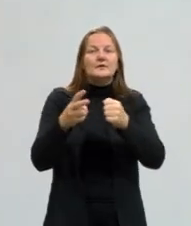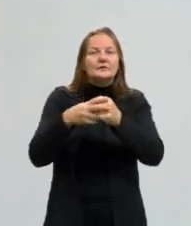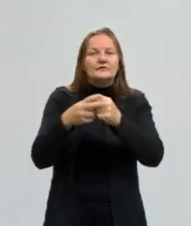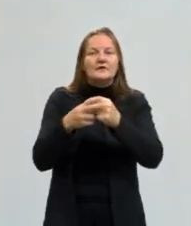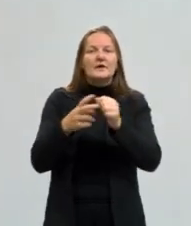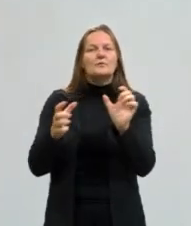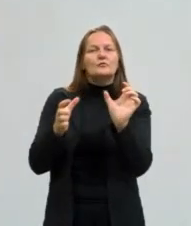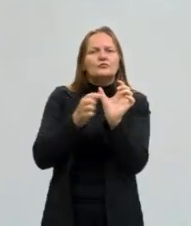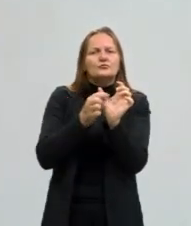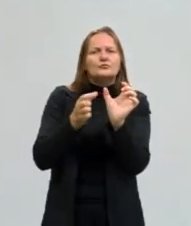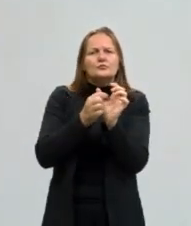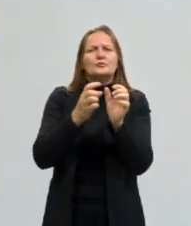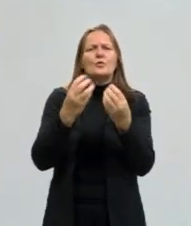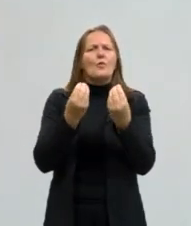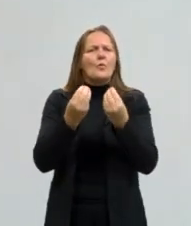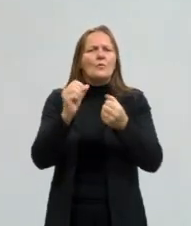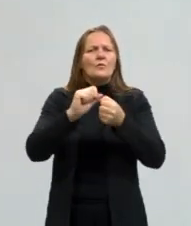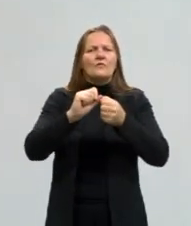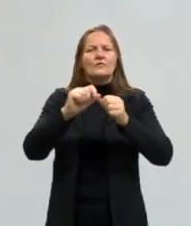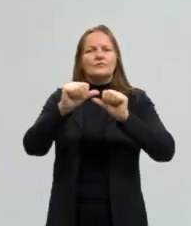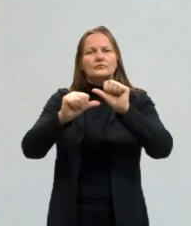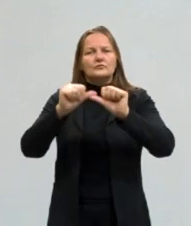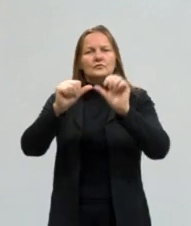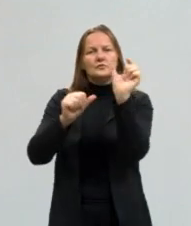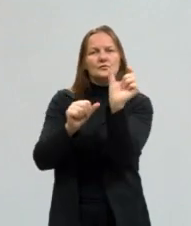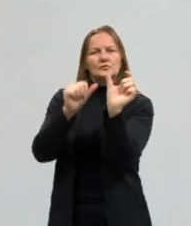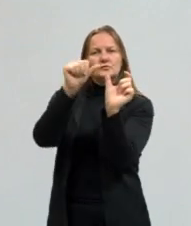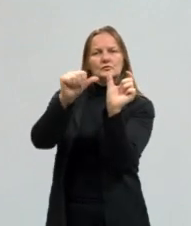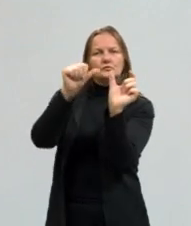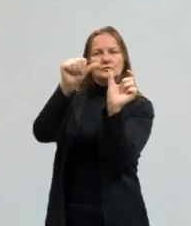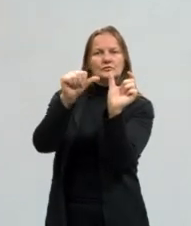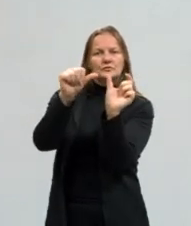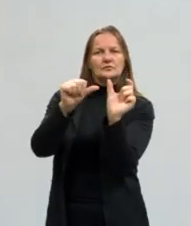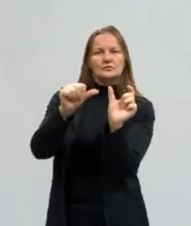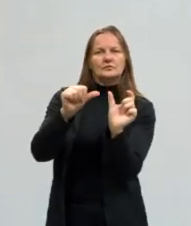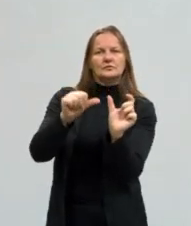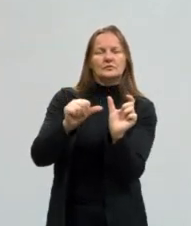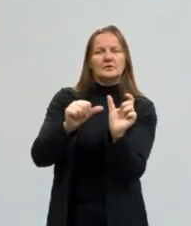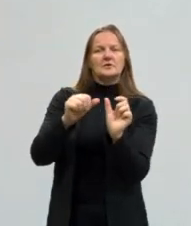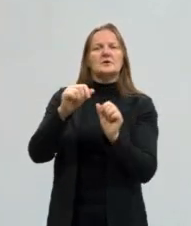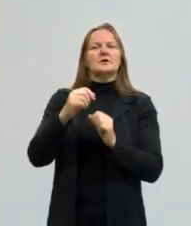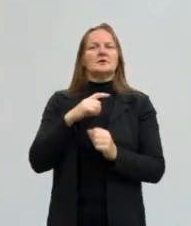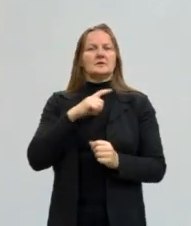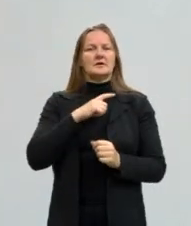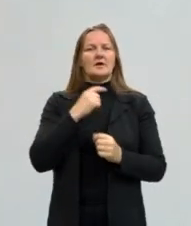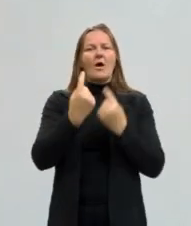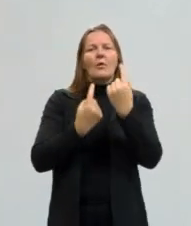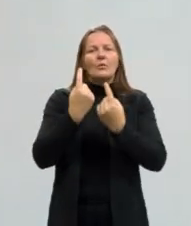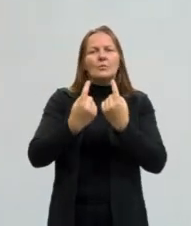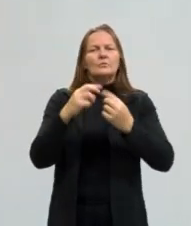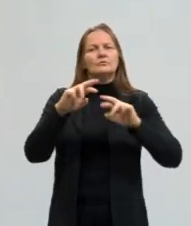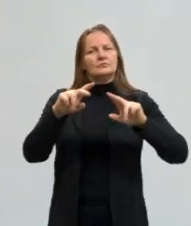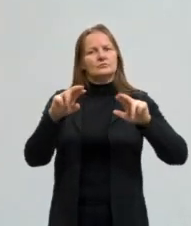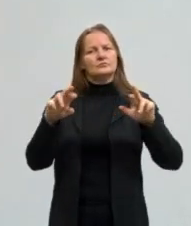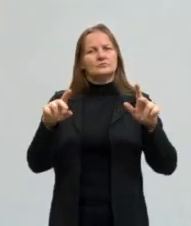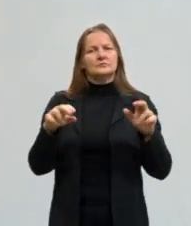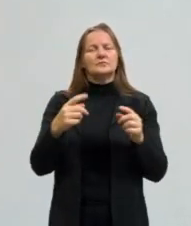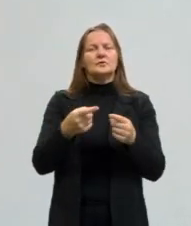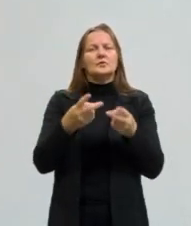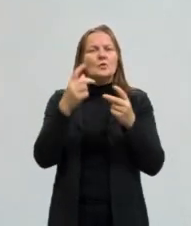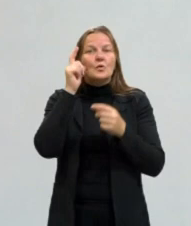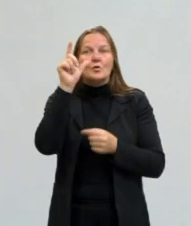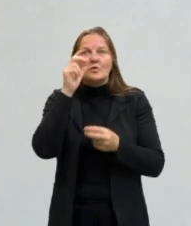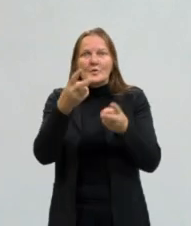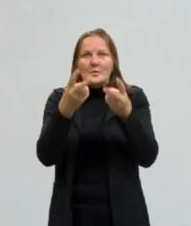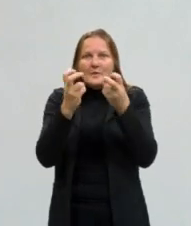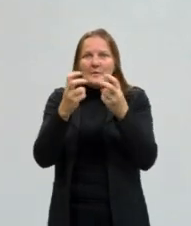conjugados, passam por algumas transformações em alguns casos, nós conseguimos